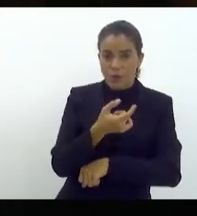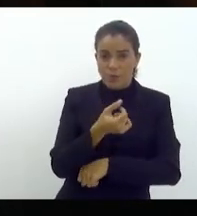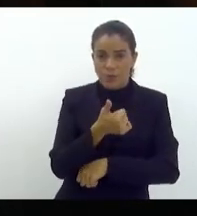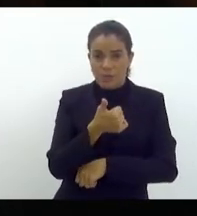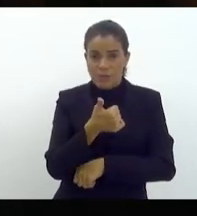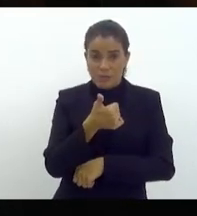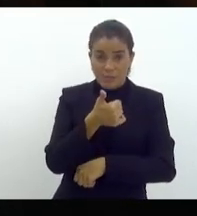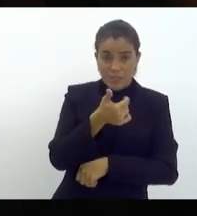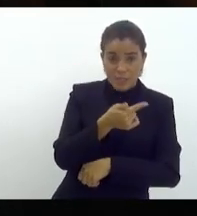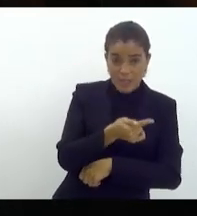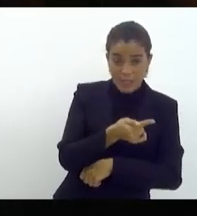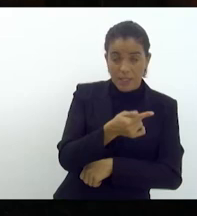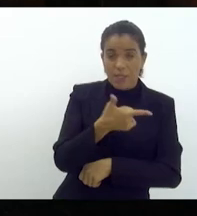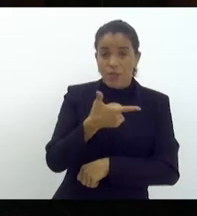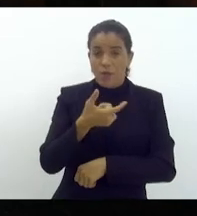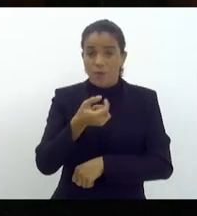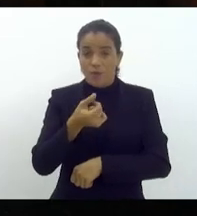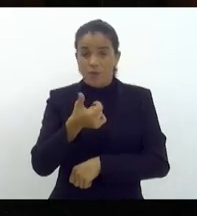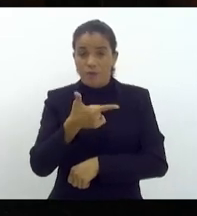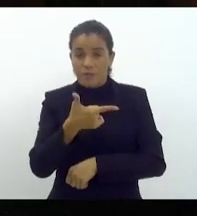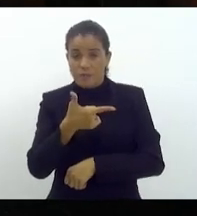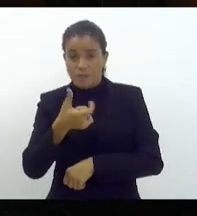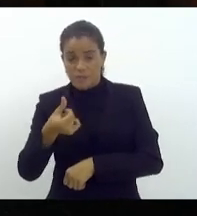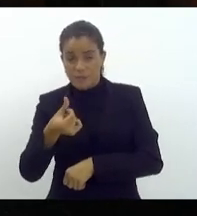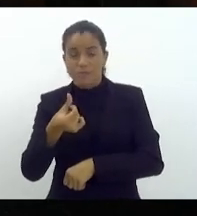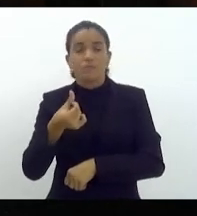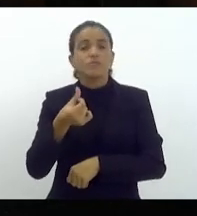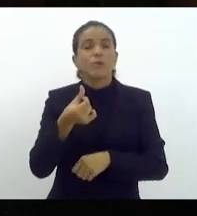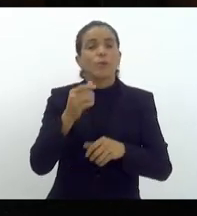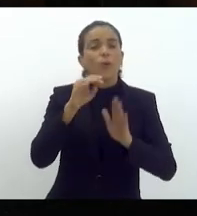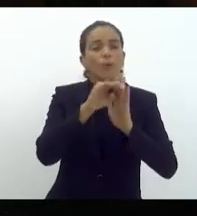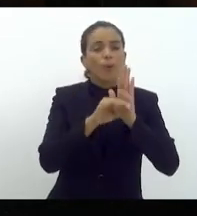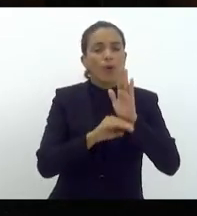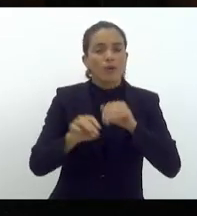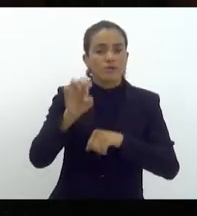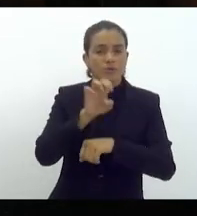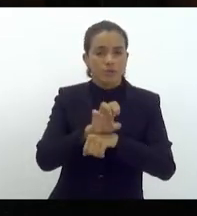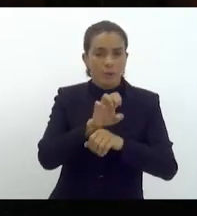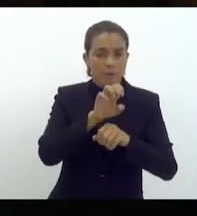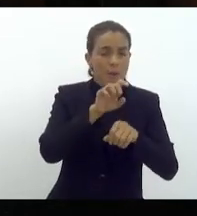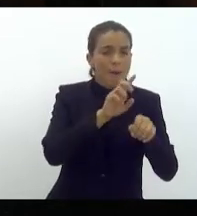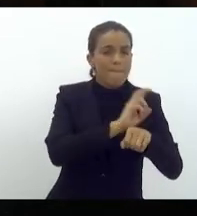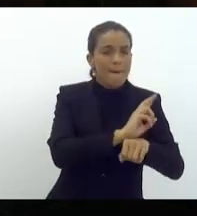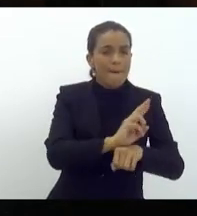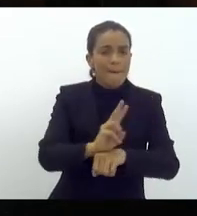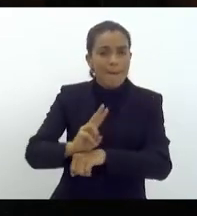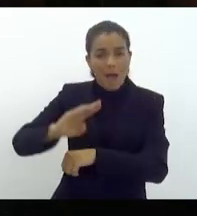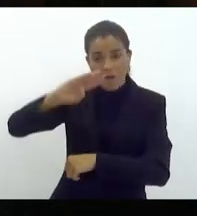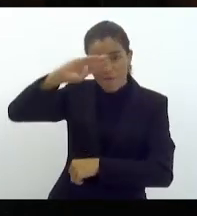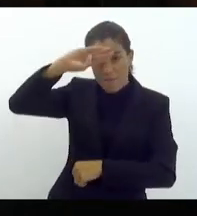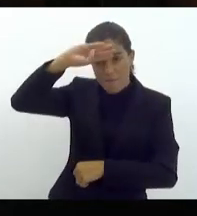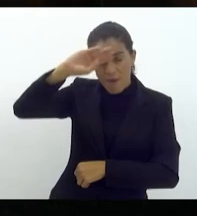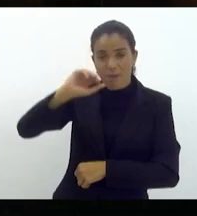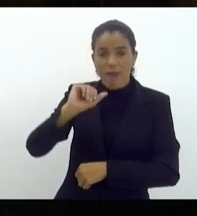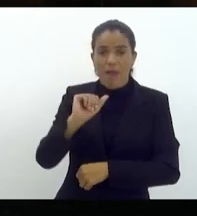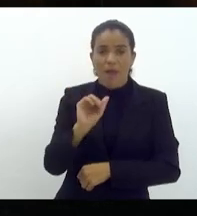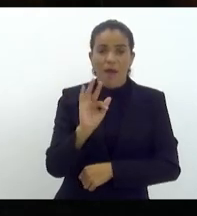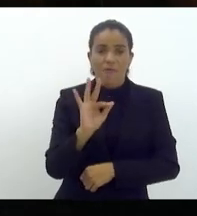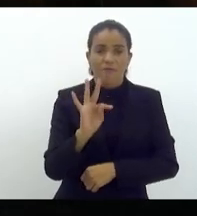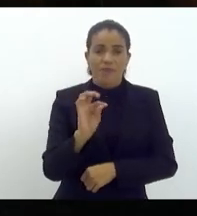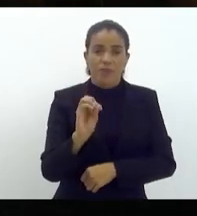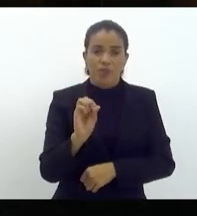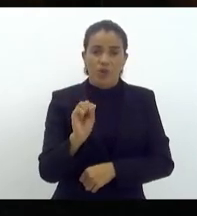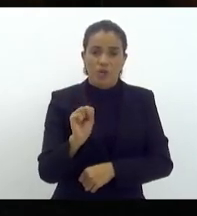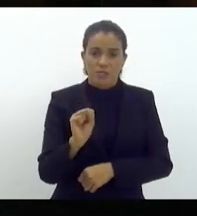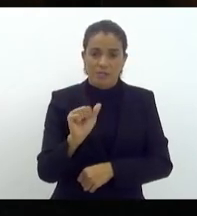2026 do Programa Nacional de Vigilância para a Febre Afitosa e os impactos negativos